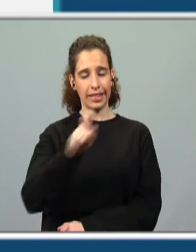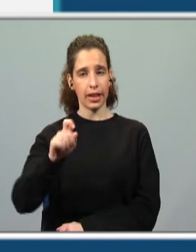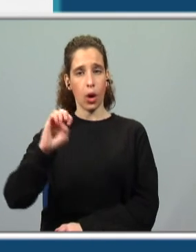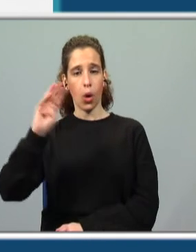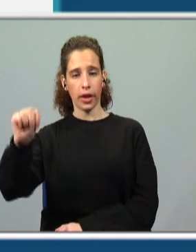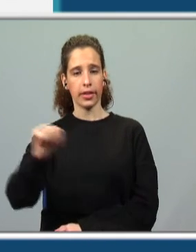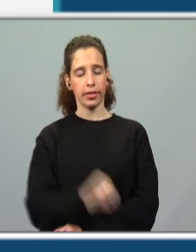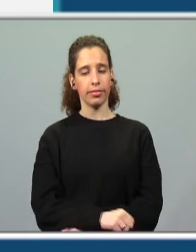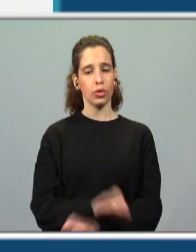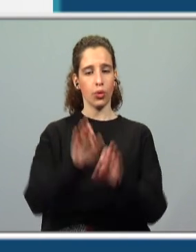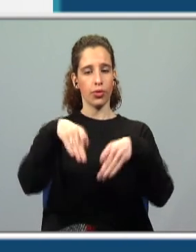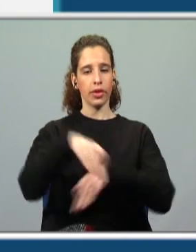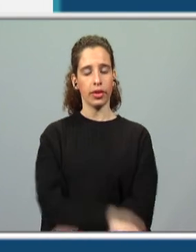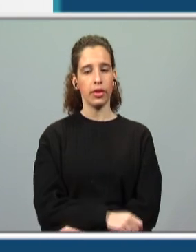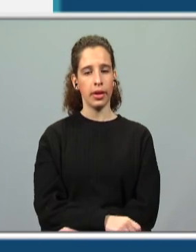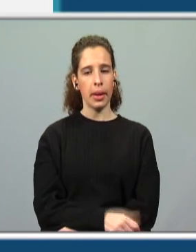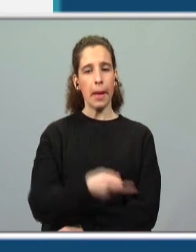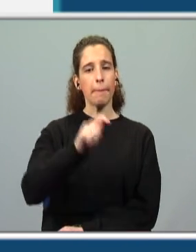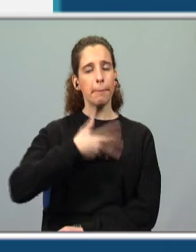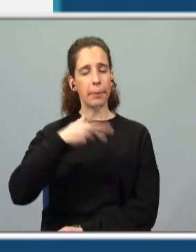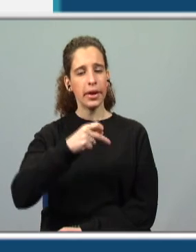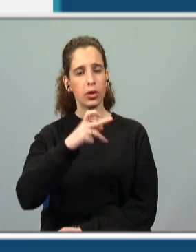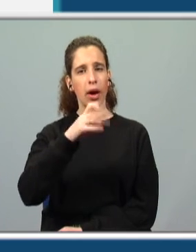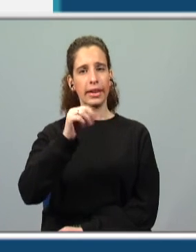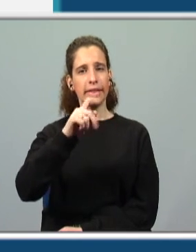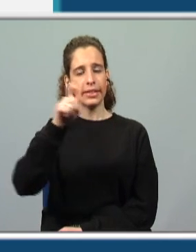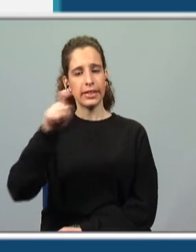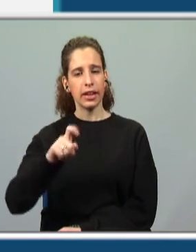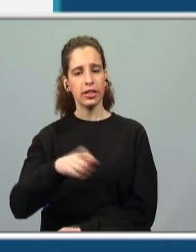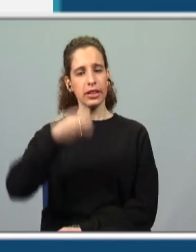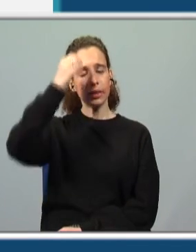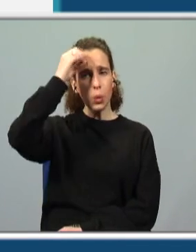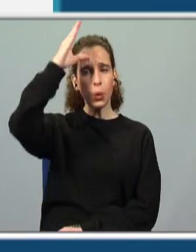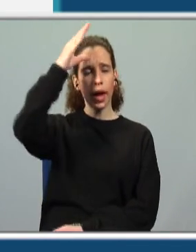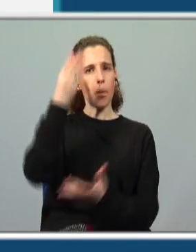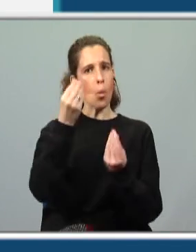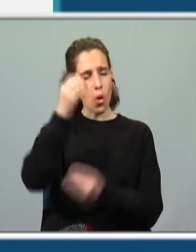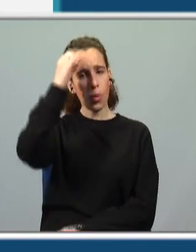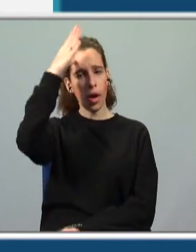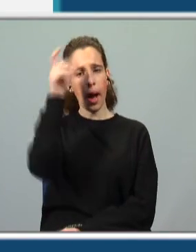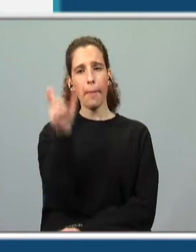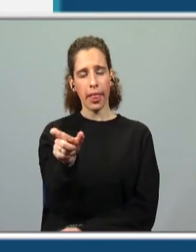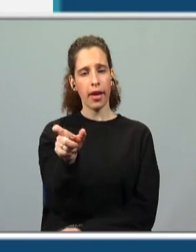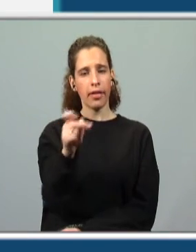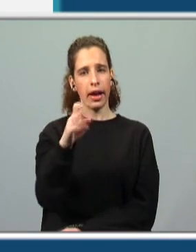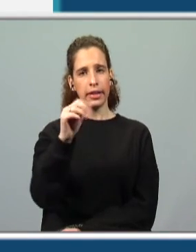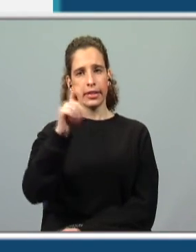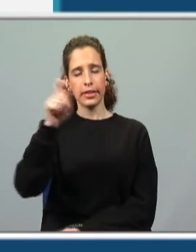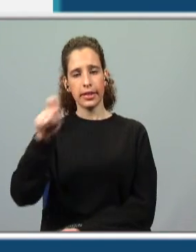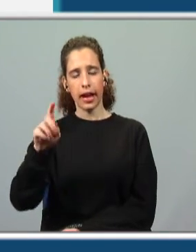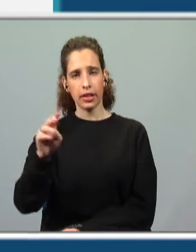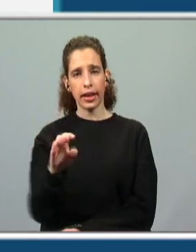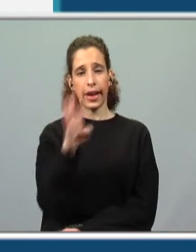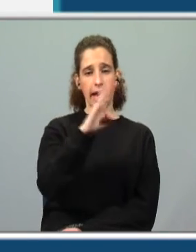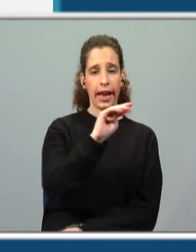com "-z", no final. O Pedro é a Saz inteligente, é muito inteligente. A palavra a Saz, no final, leva